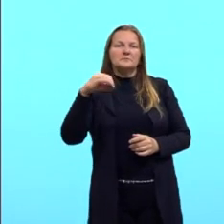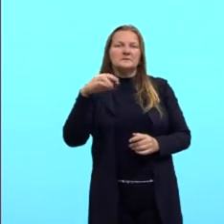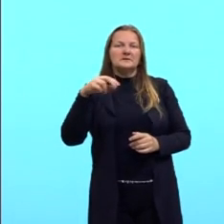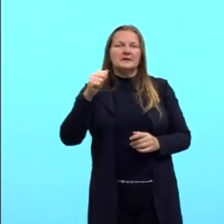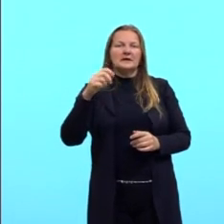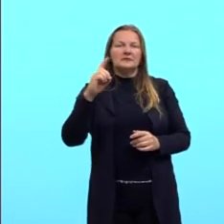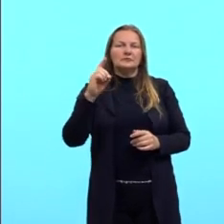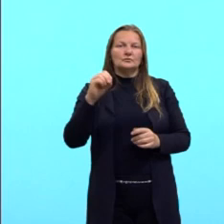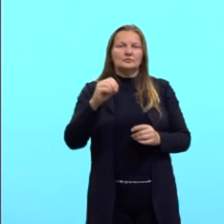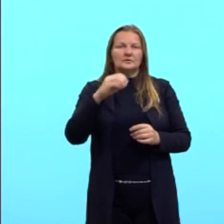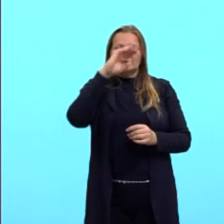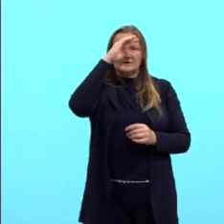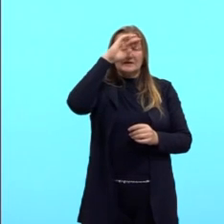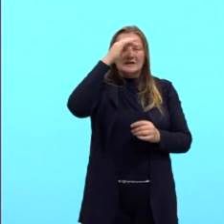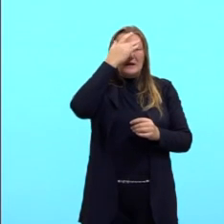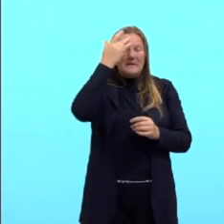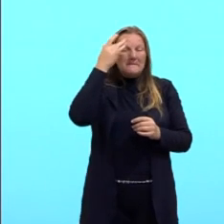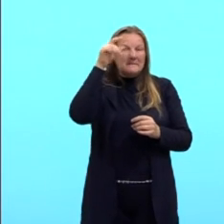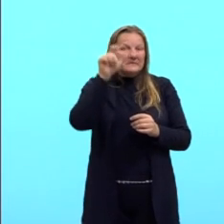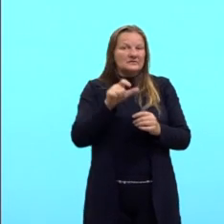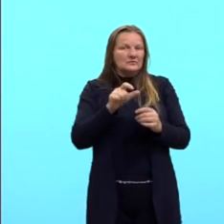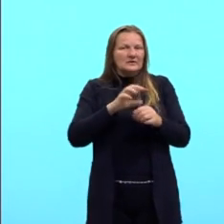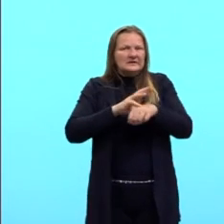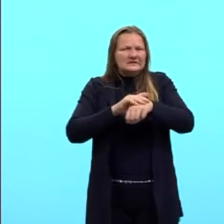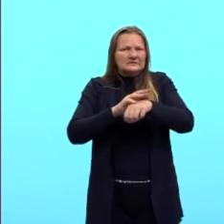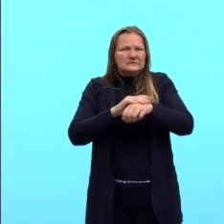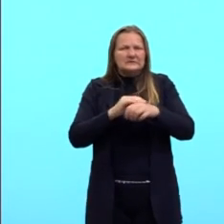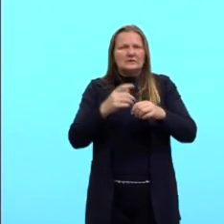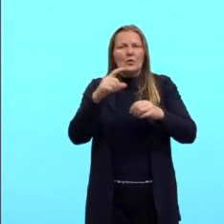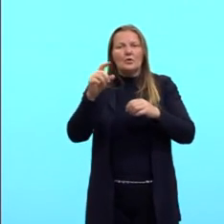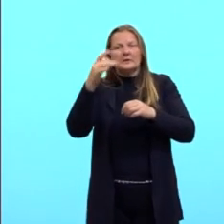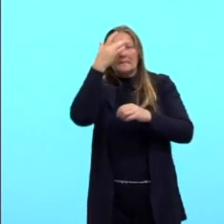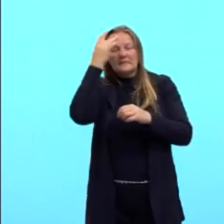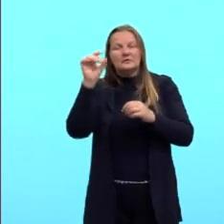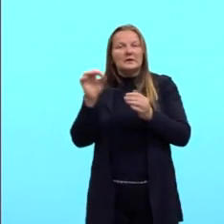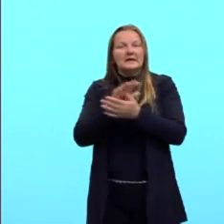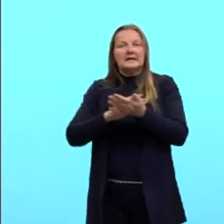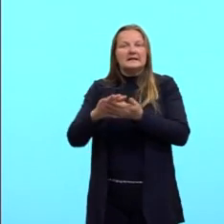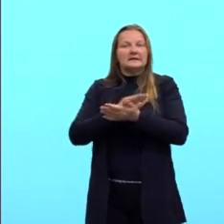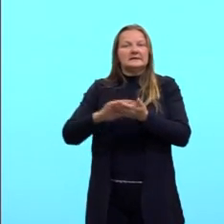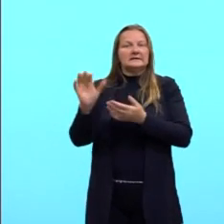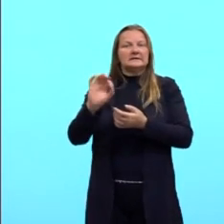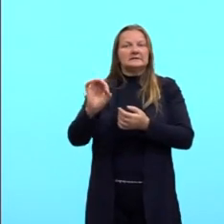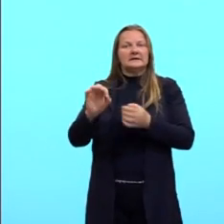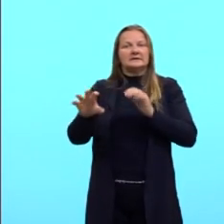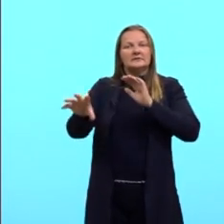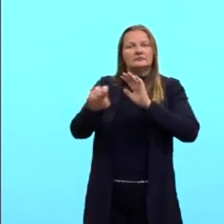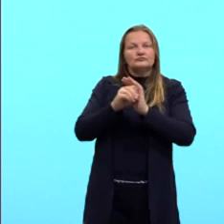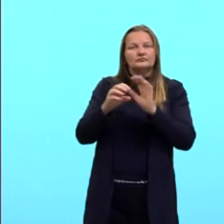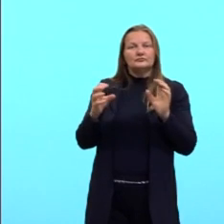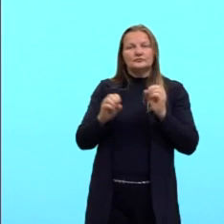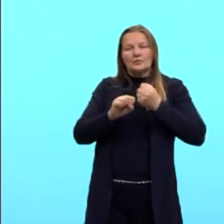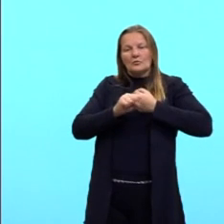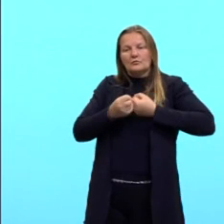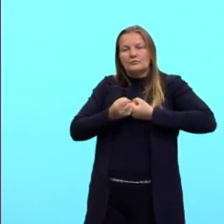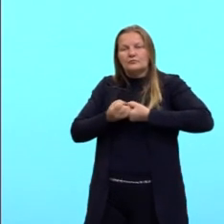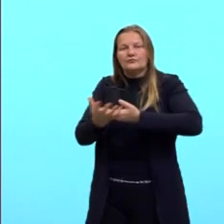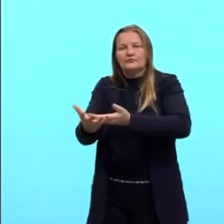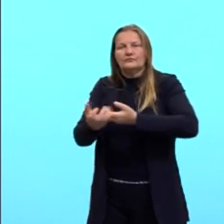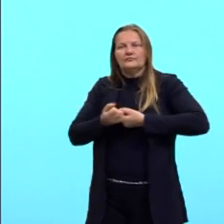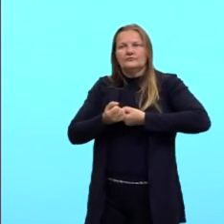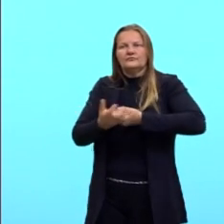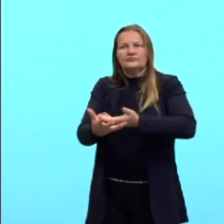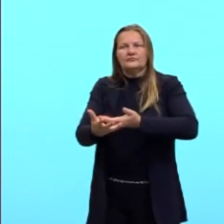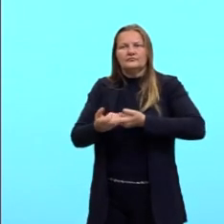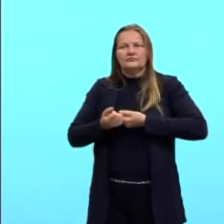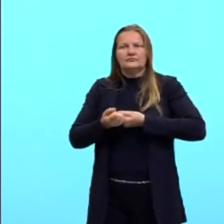doente, ele vai ser contaminado e ao picar uma pessoa sadia, ele vai contaminar essa pessoa, certo?